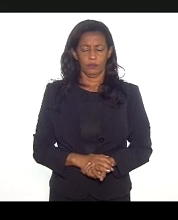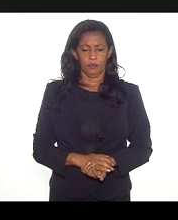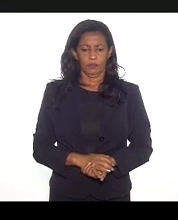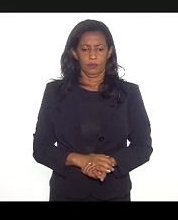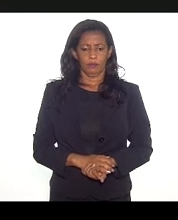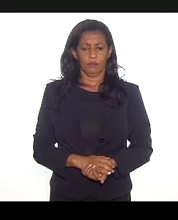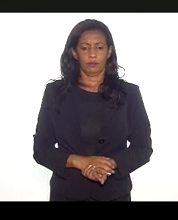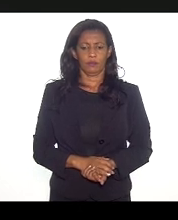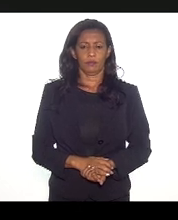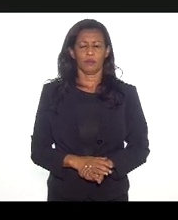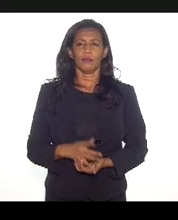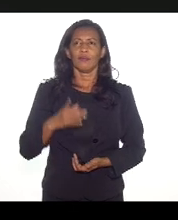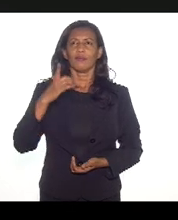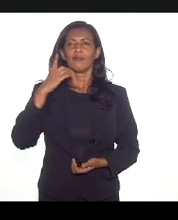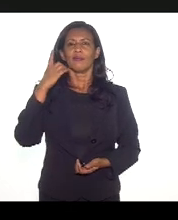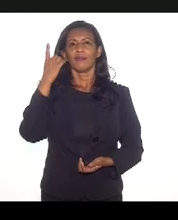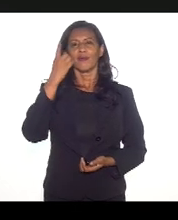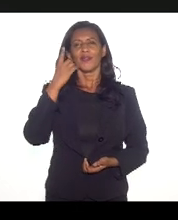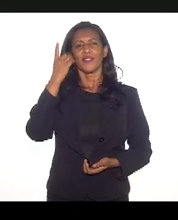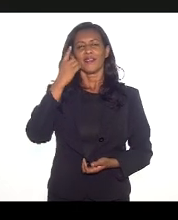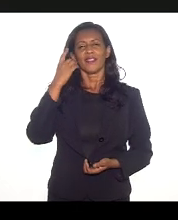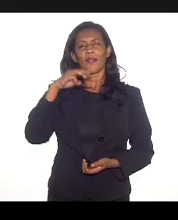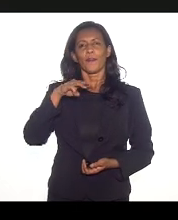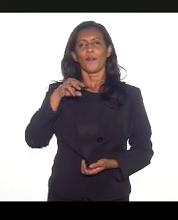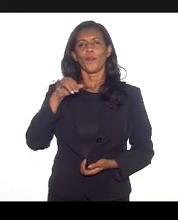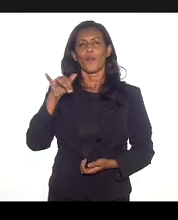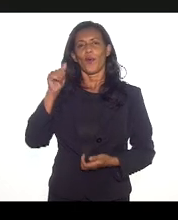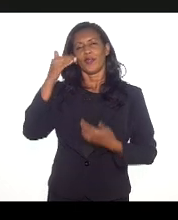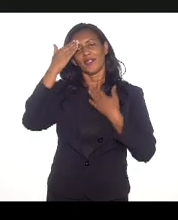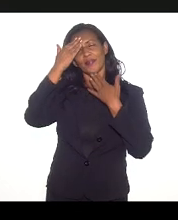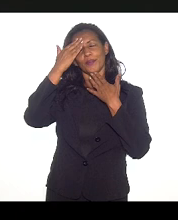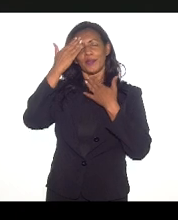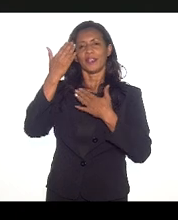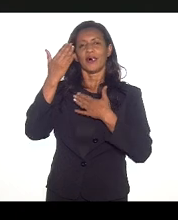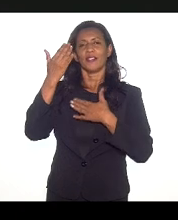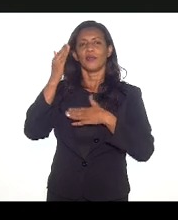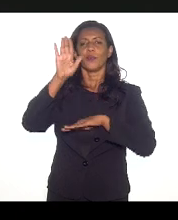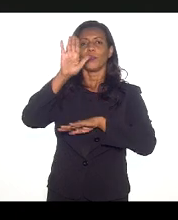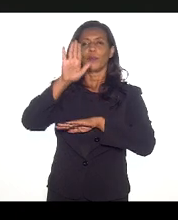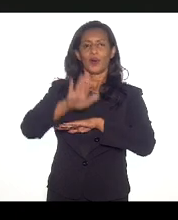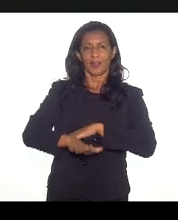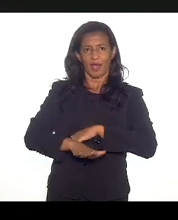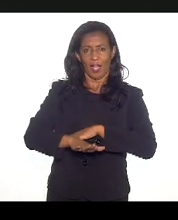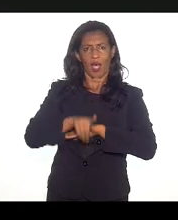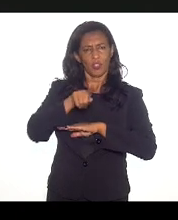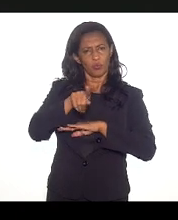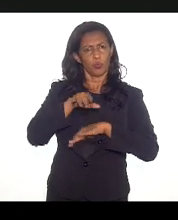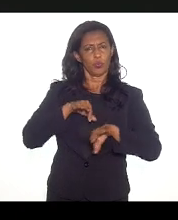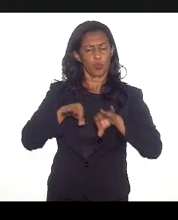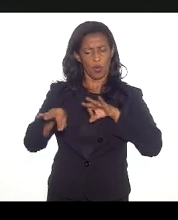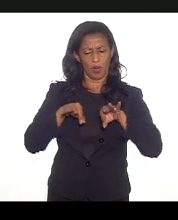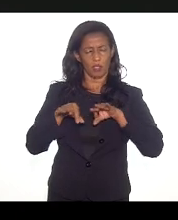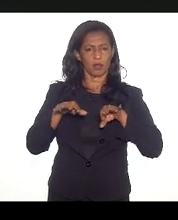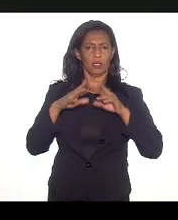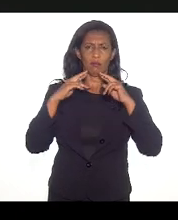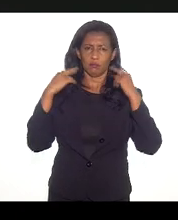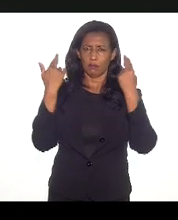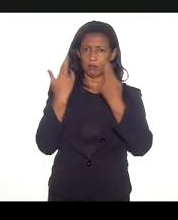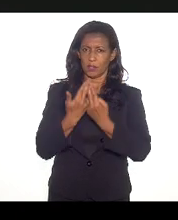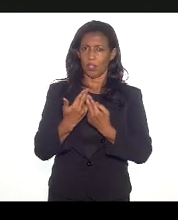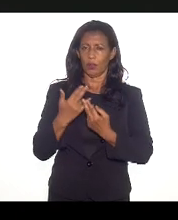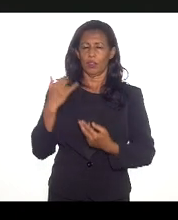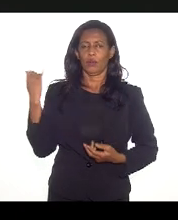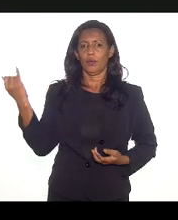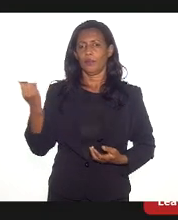Obrigado, deputado. da Mônica Francisco. Boa tarde. Parabéns por organizar essa audiência importante e nos ajudar a